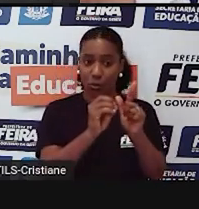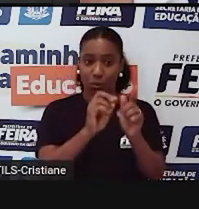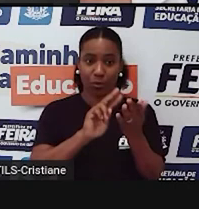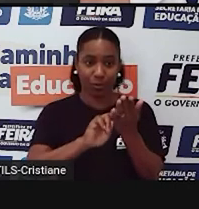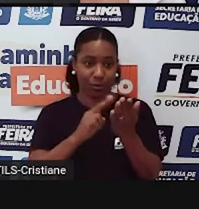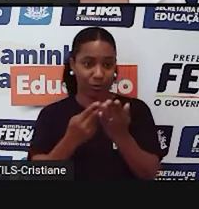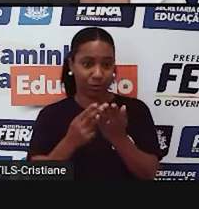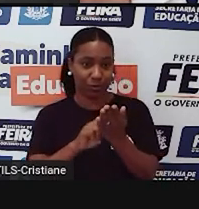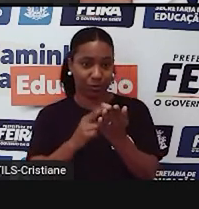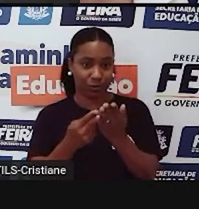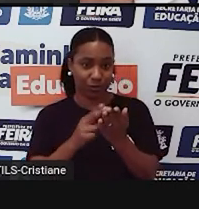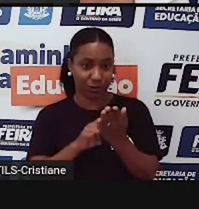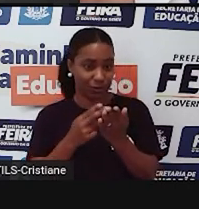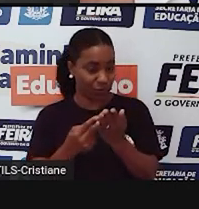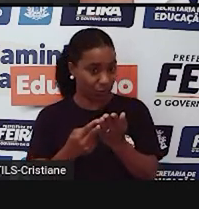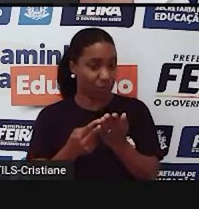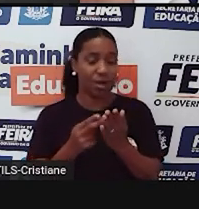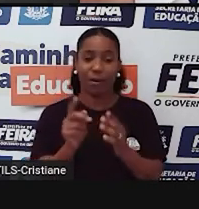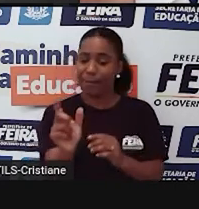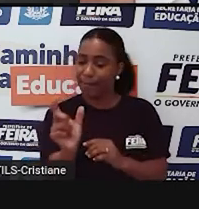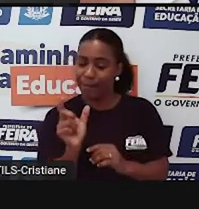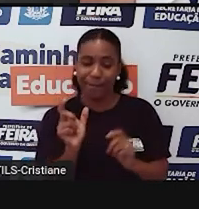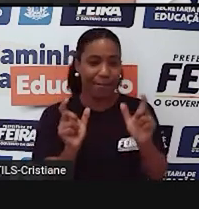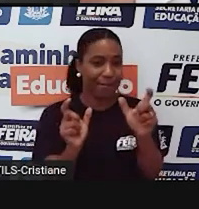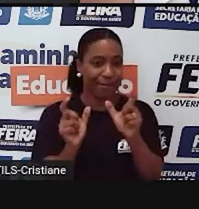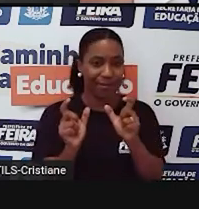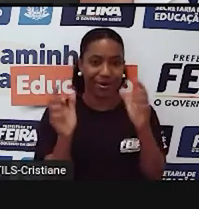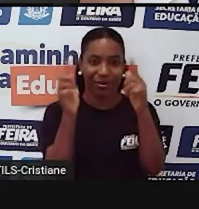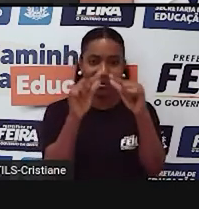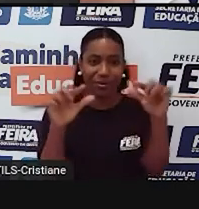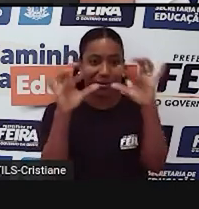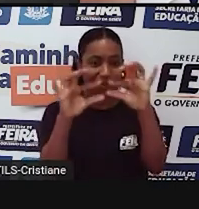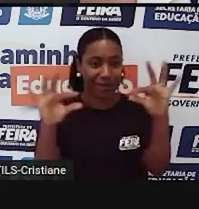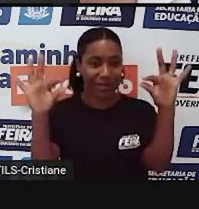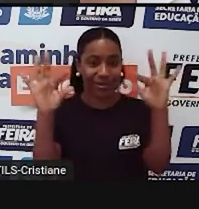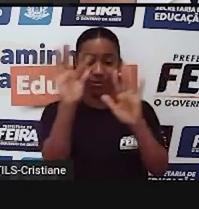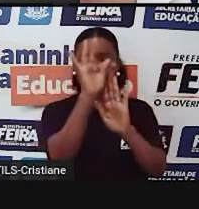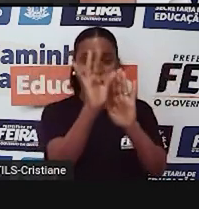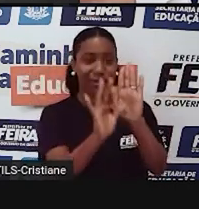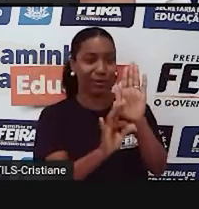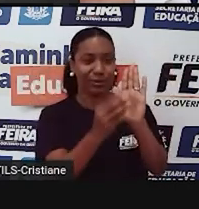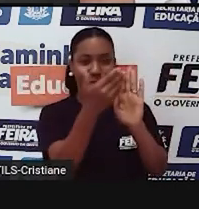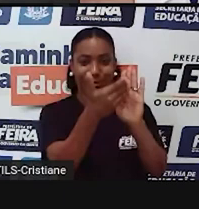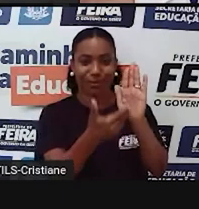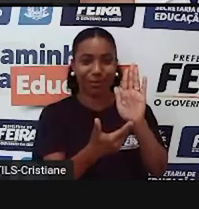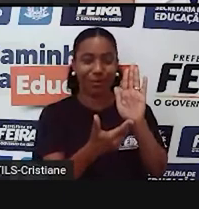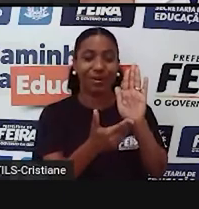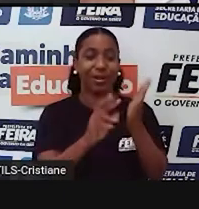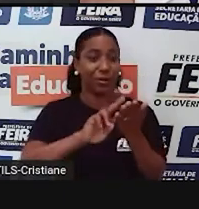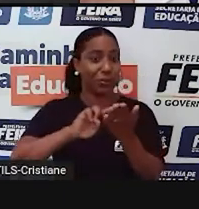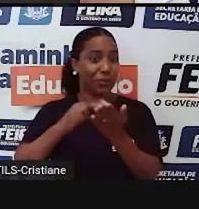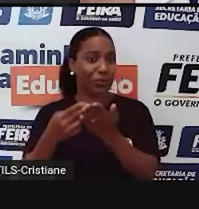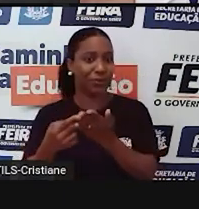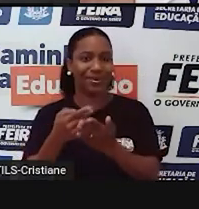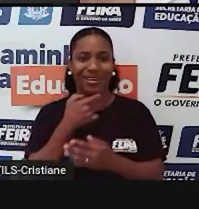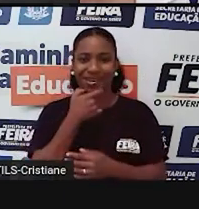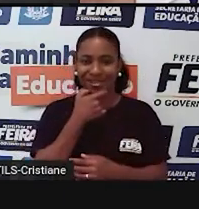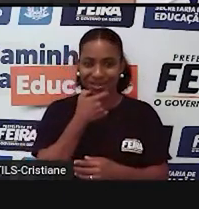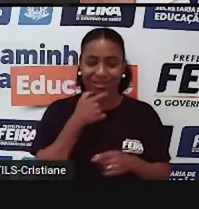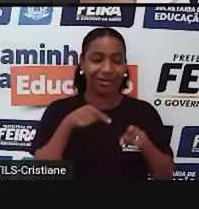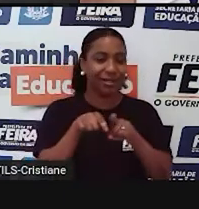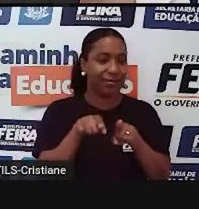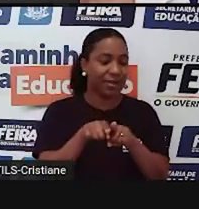de expressões, frases, textos de inglês, ela também possibilita que você